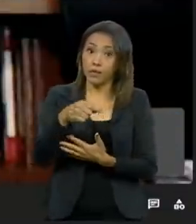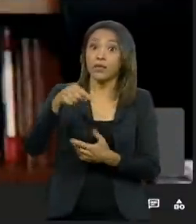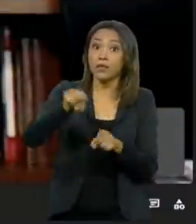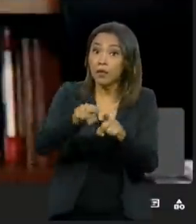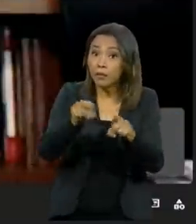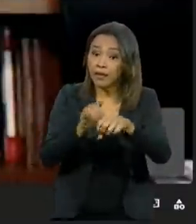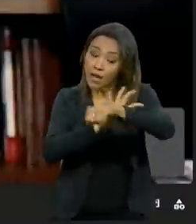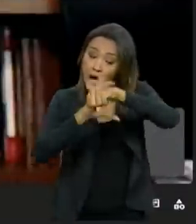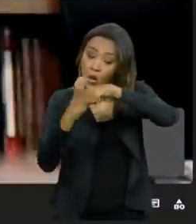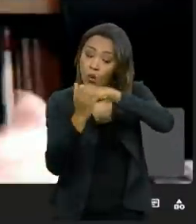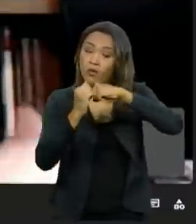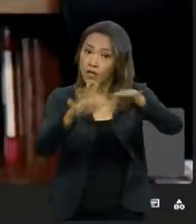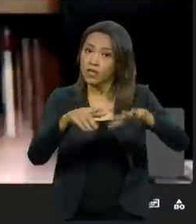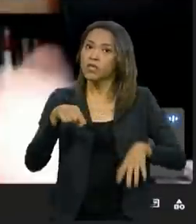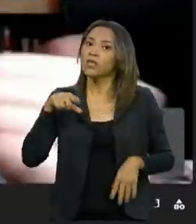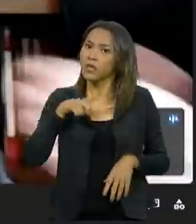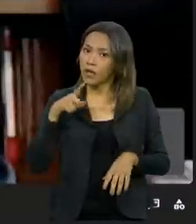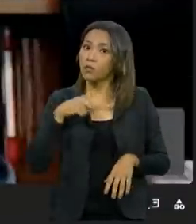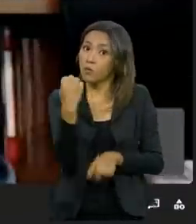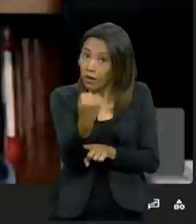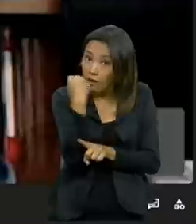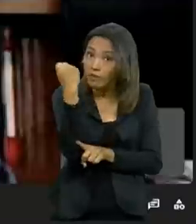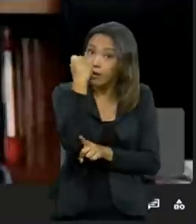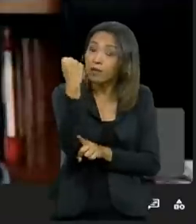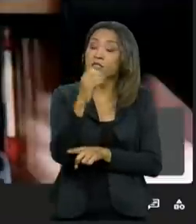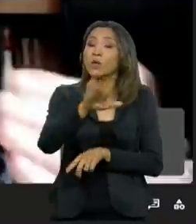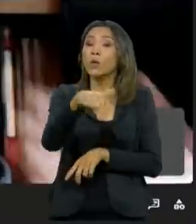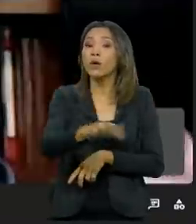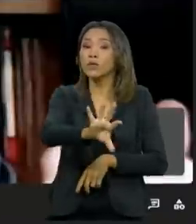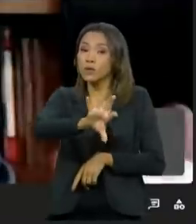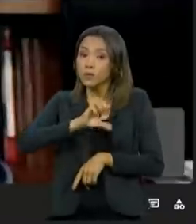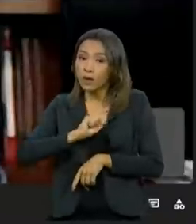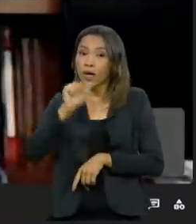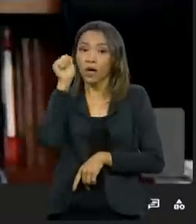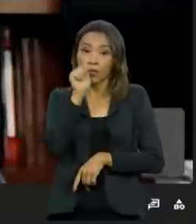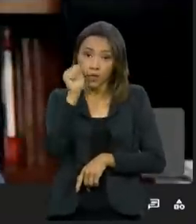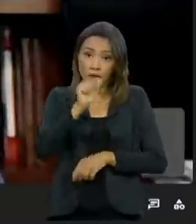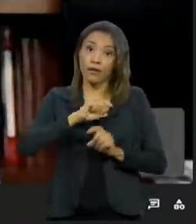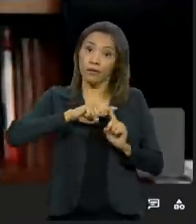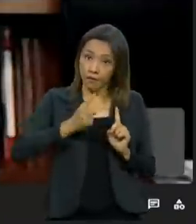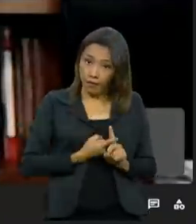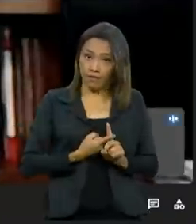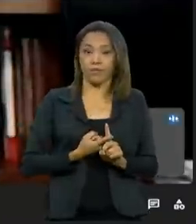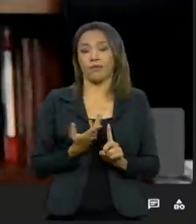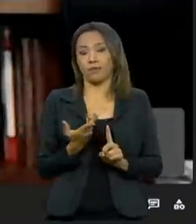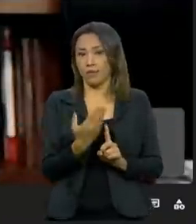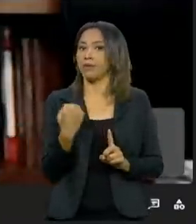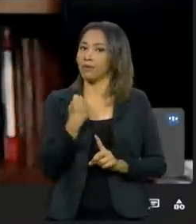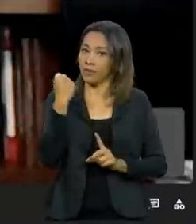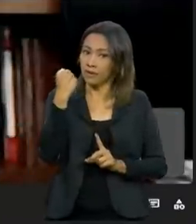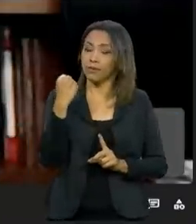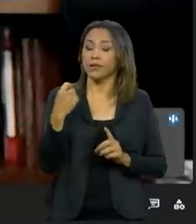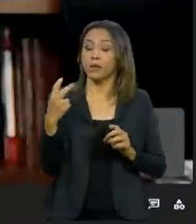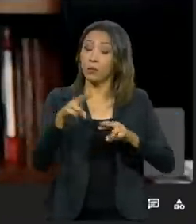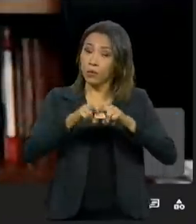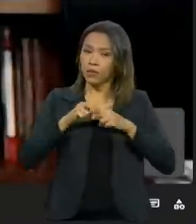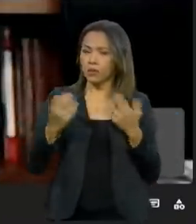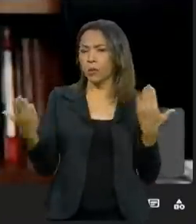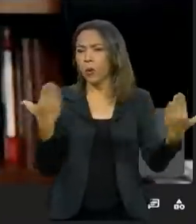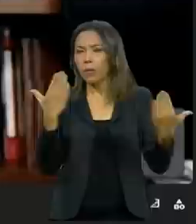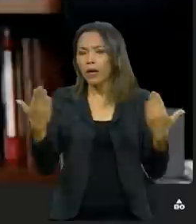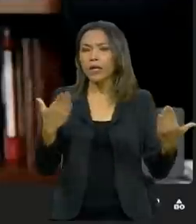gravidade dessa doença quando acomete a mulher durante a gestação. Então, comparando as taxas de